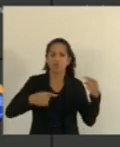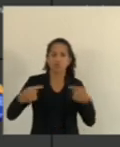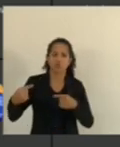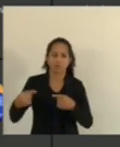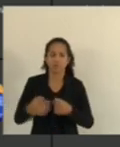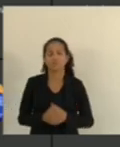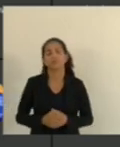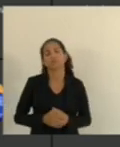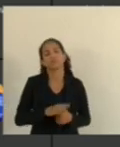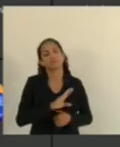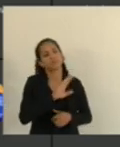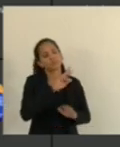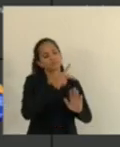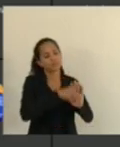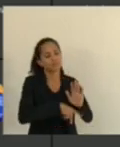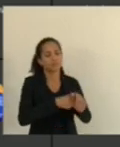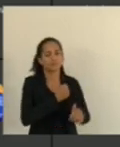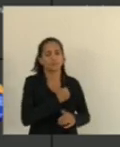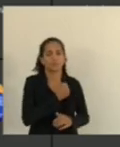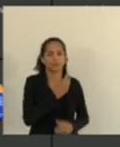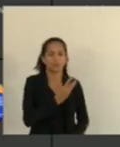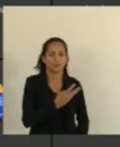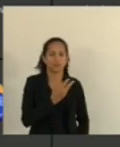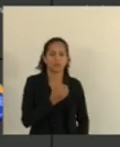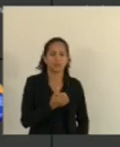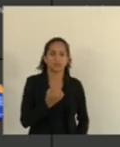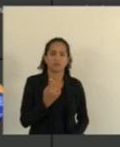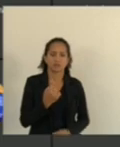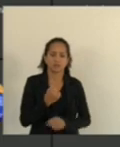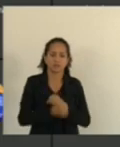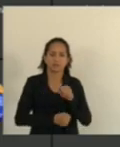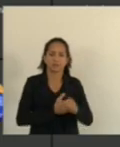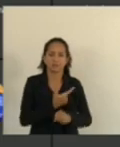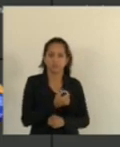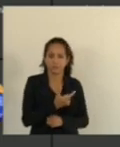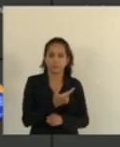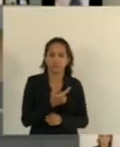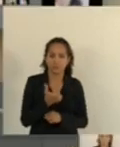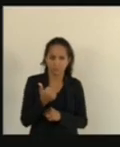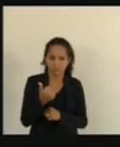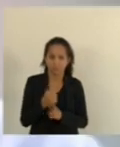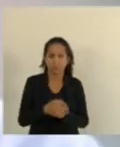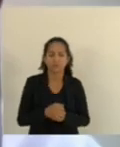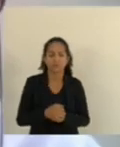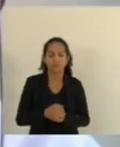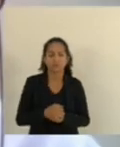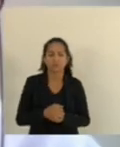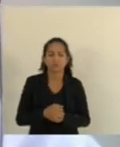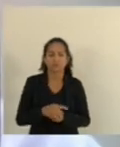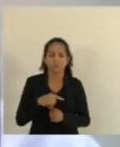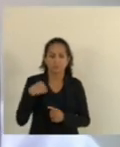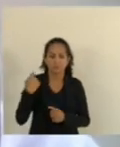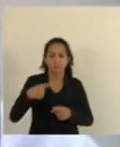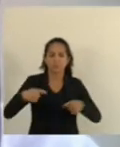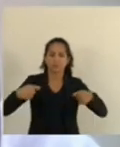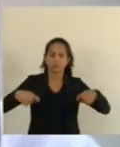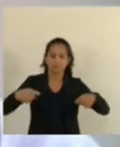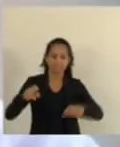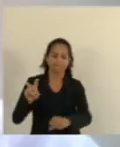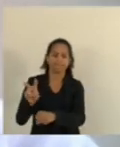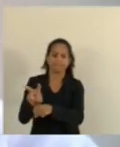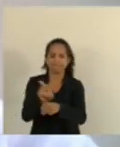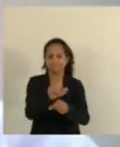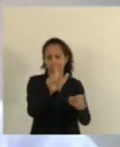Projeto de lei Número 361 2021 Precisamos cuidar De pessoas